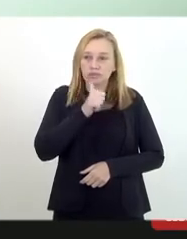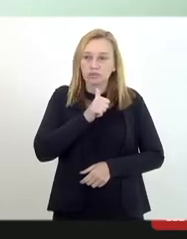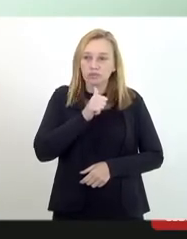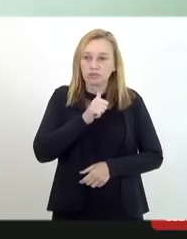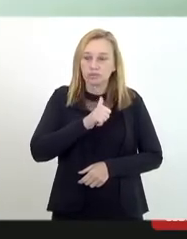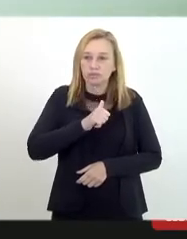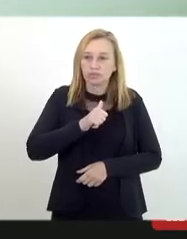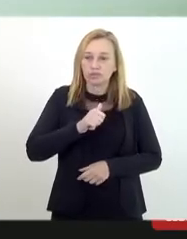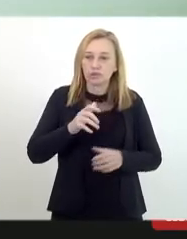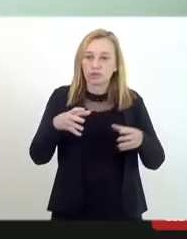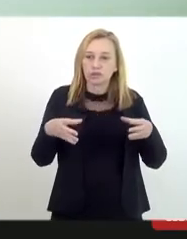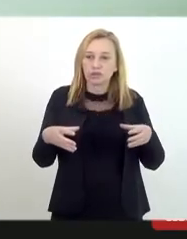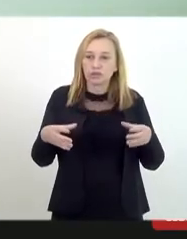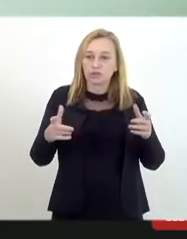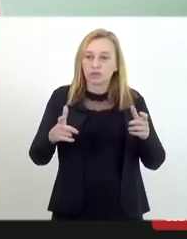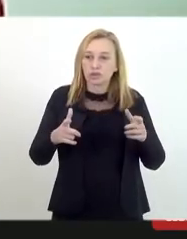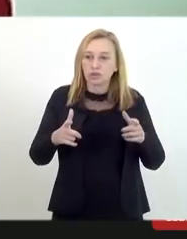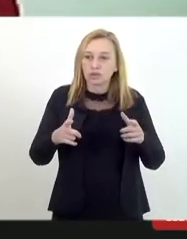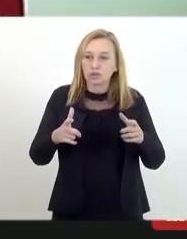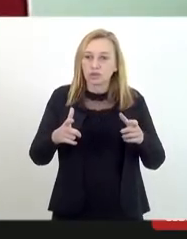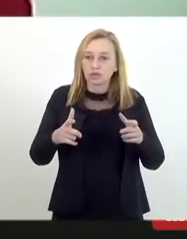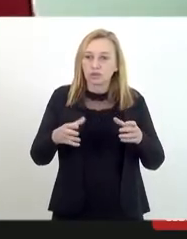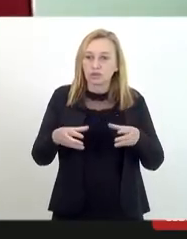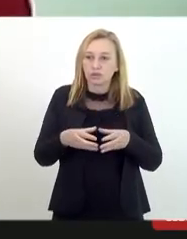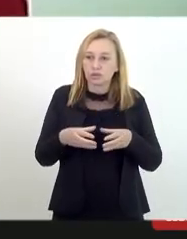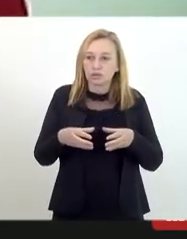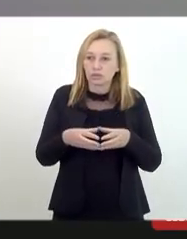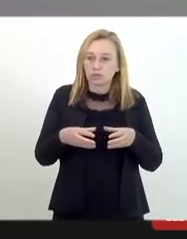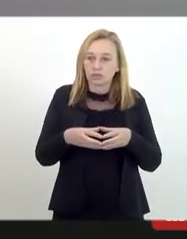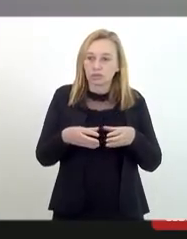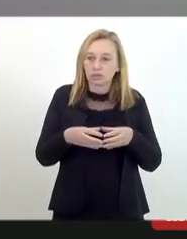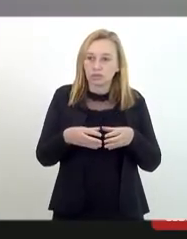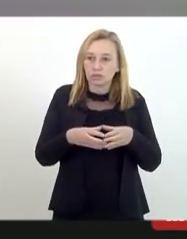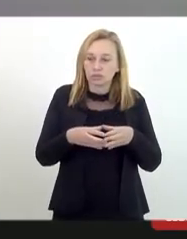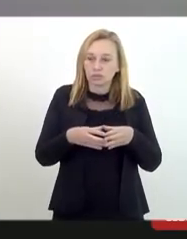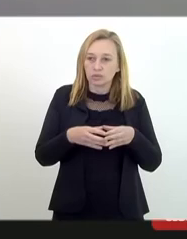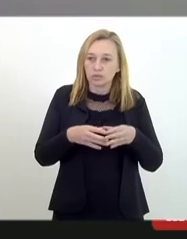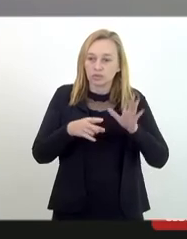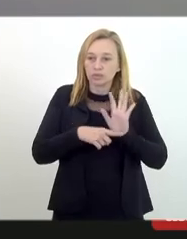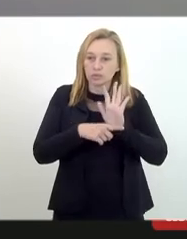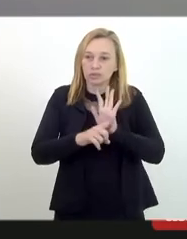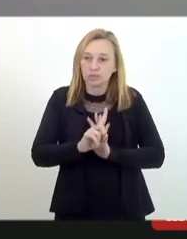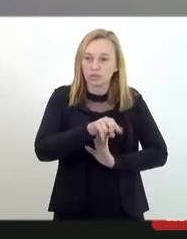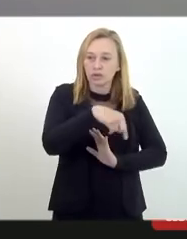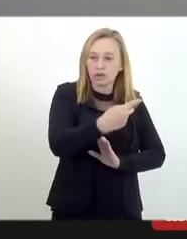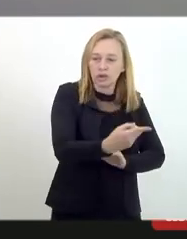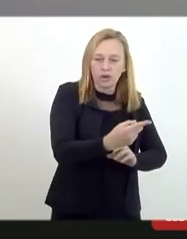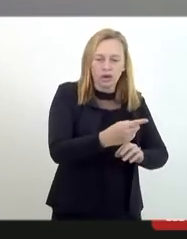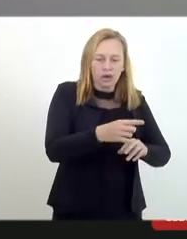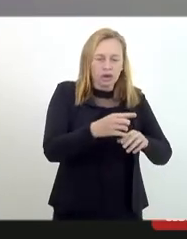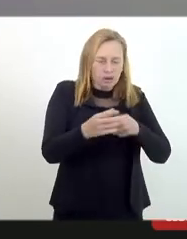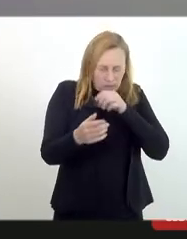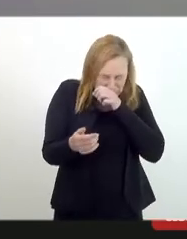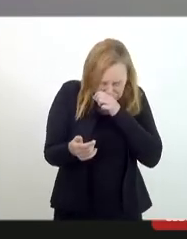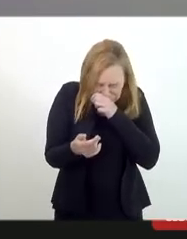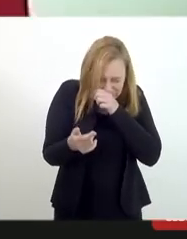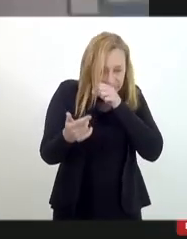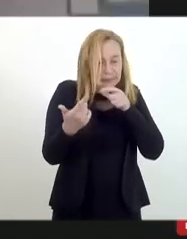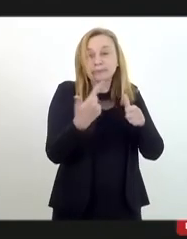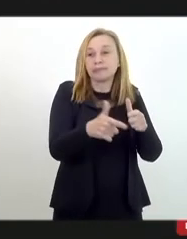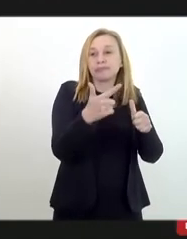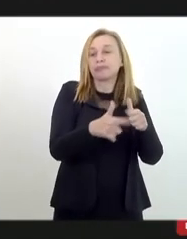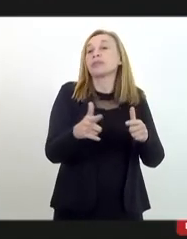sendo porta de entrada de outros delitos. Claro que a gente está diante de uma violência,